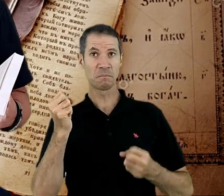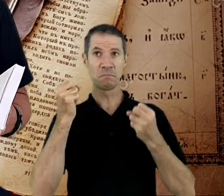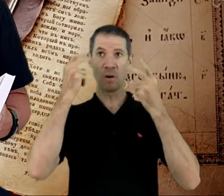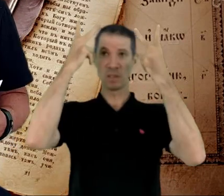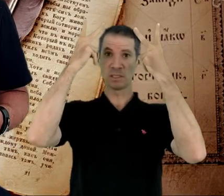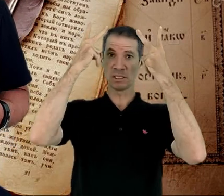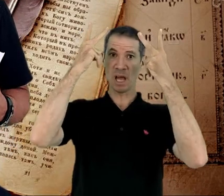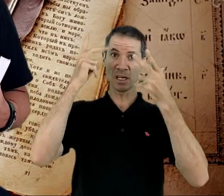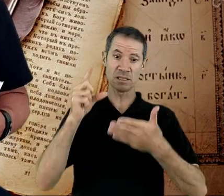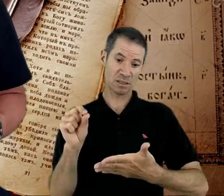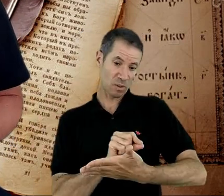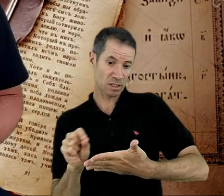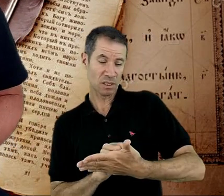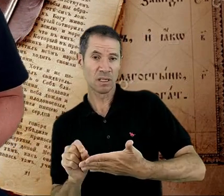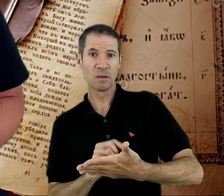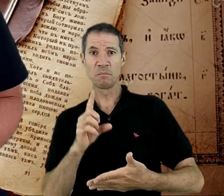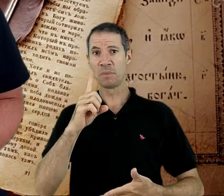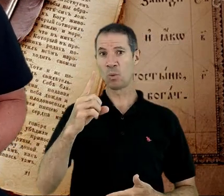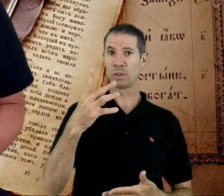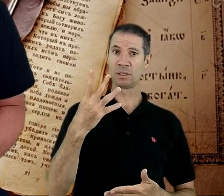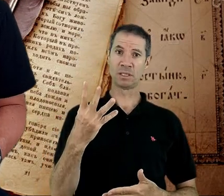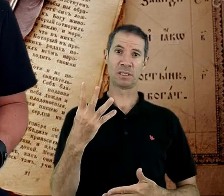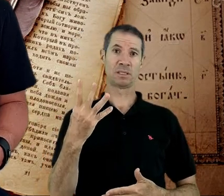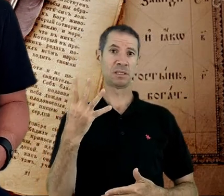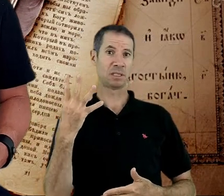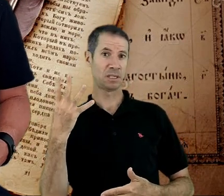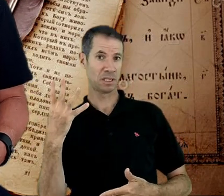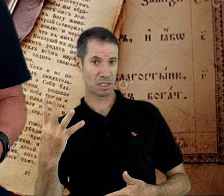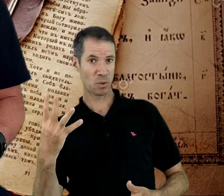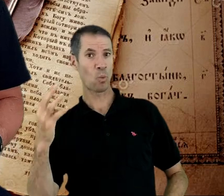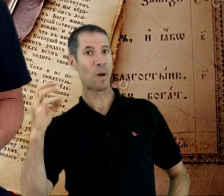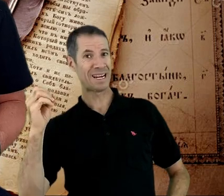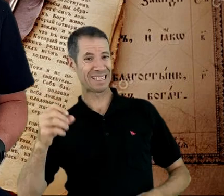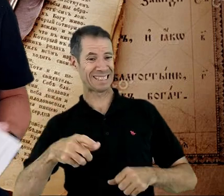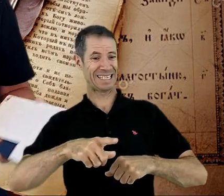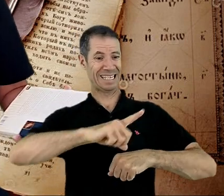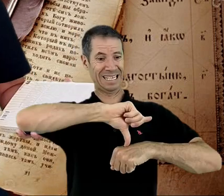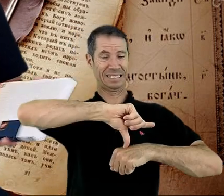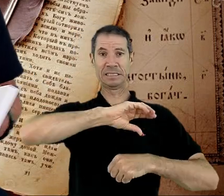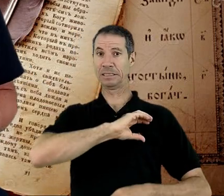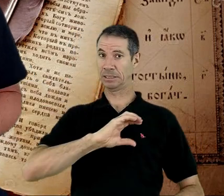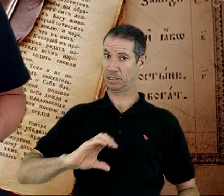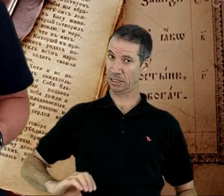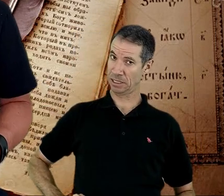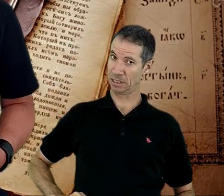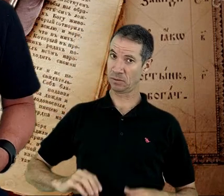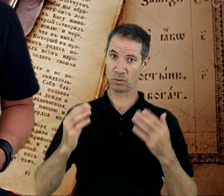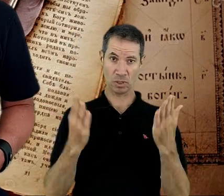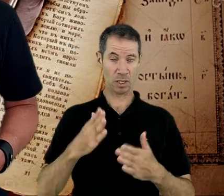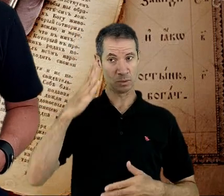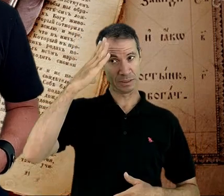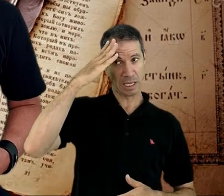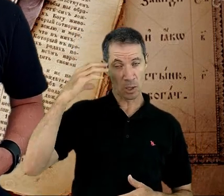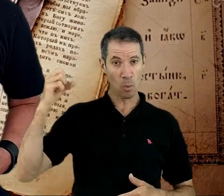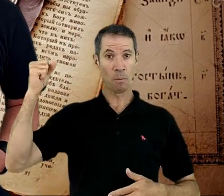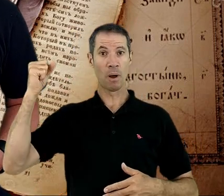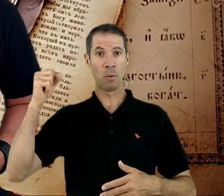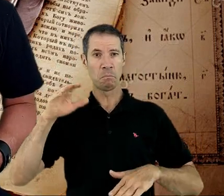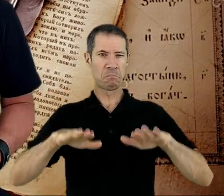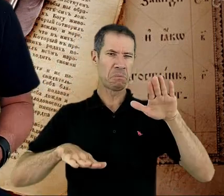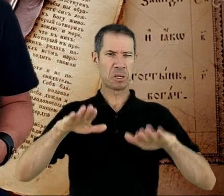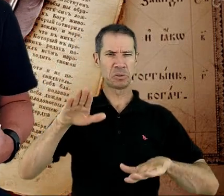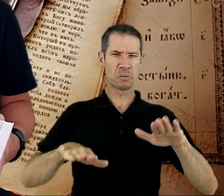livro foi escrito em torno de 1440 a.C. Já se foi Salomão, em torno de